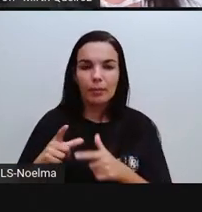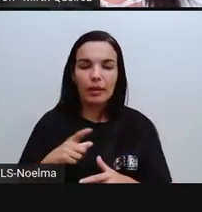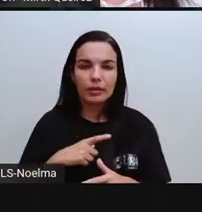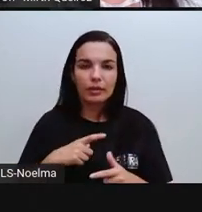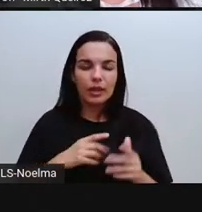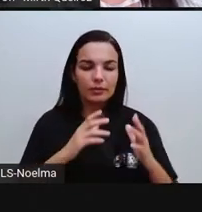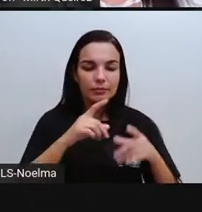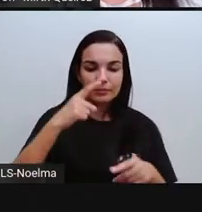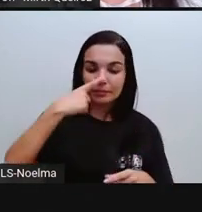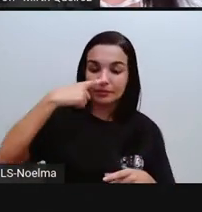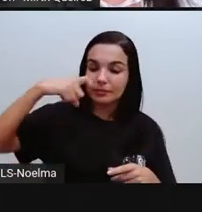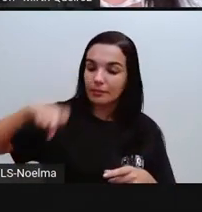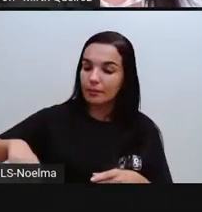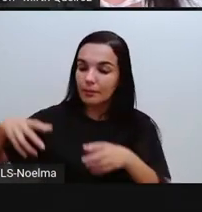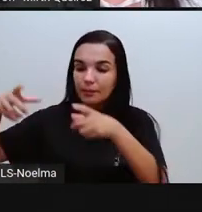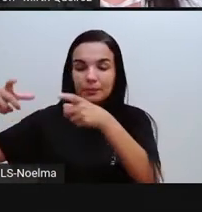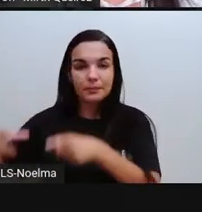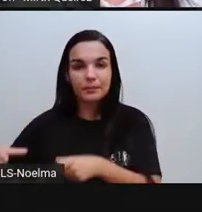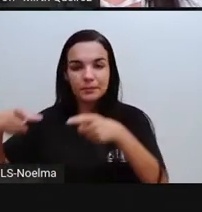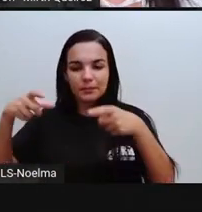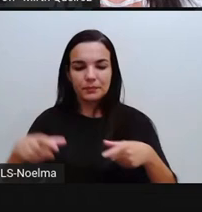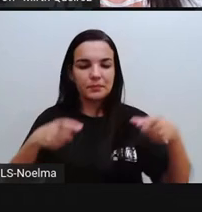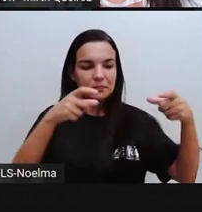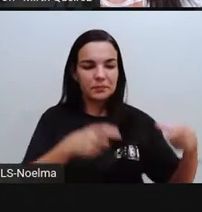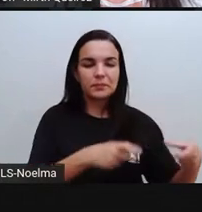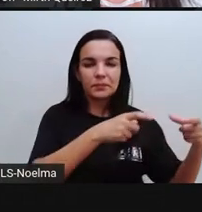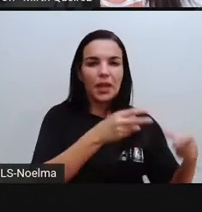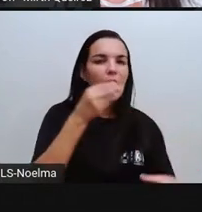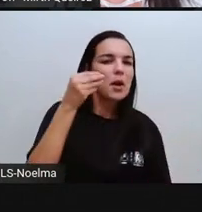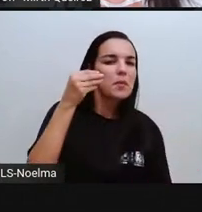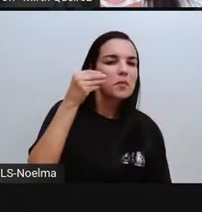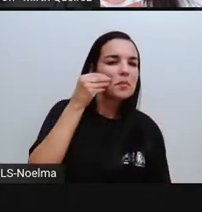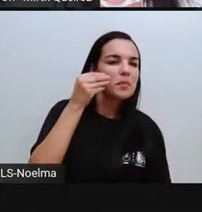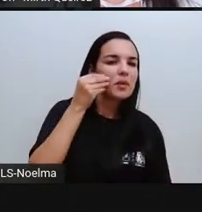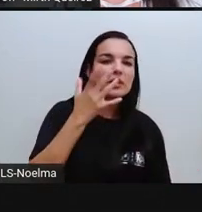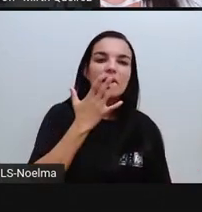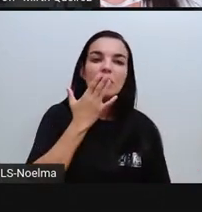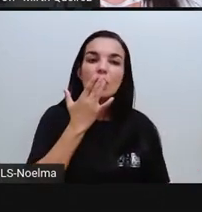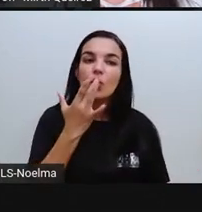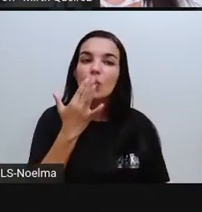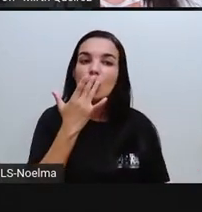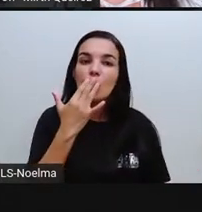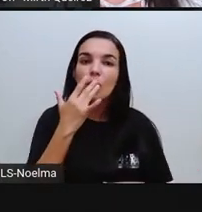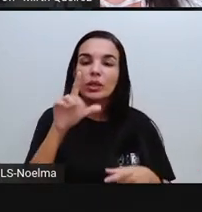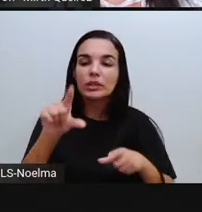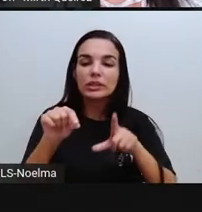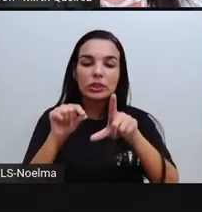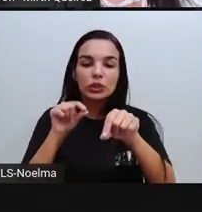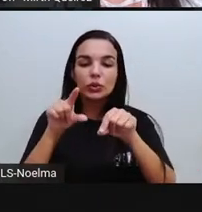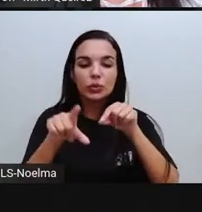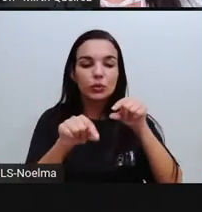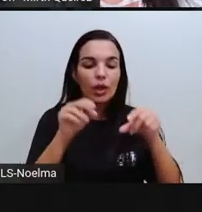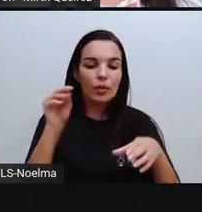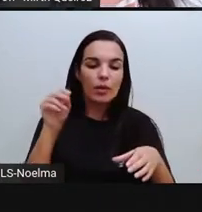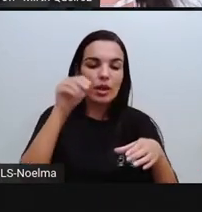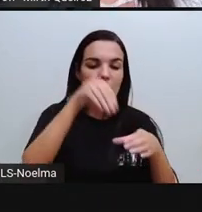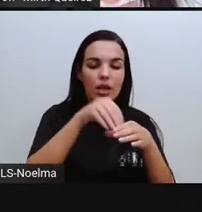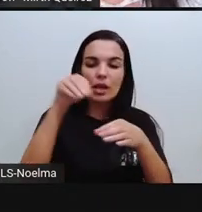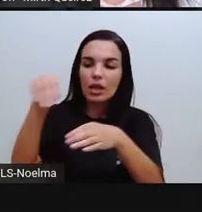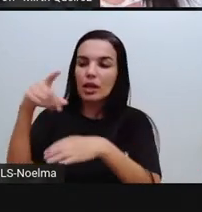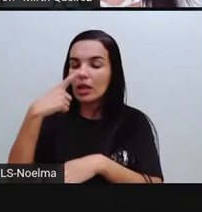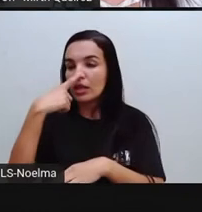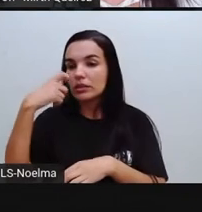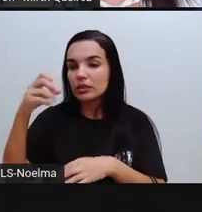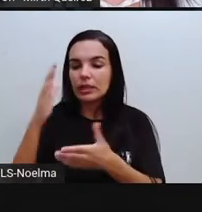as lixeiras, né? Essas lixeiras que favorecem a coleta seletiva, onde a gente vai separar o lixo, né?